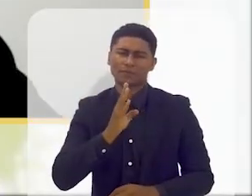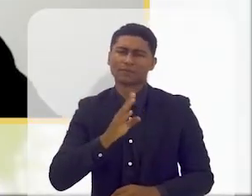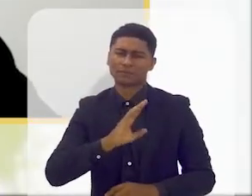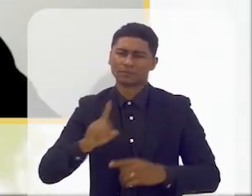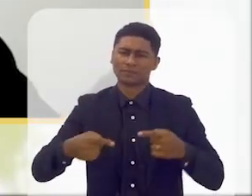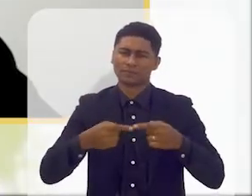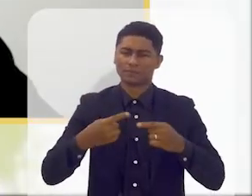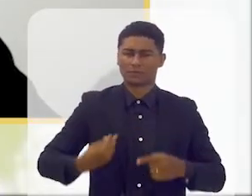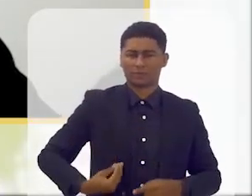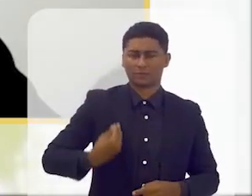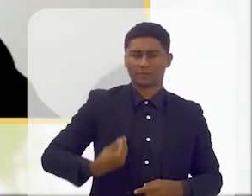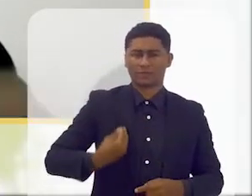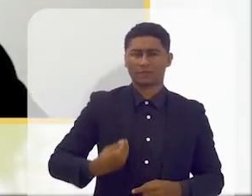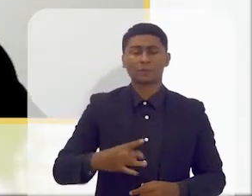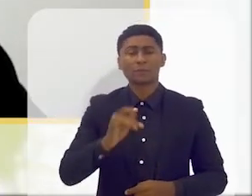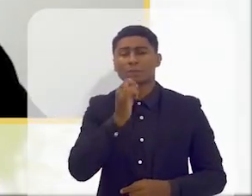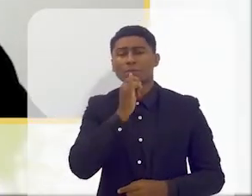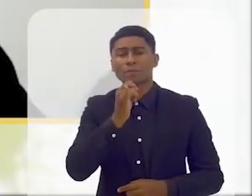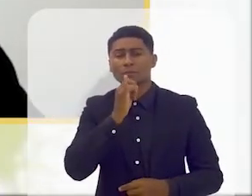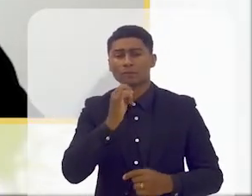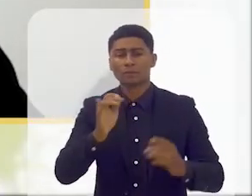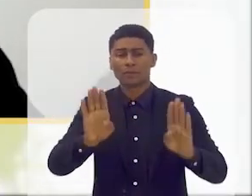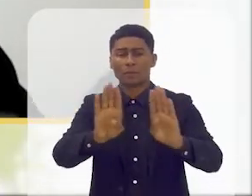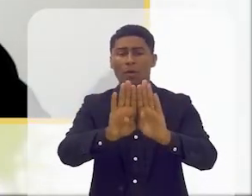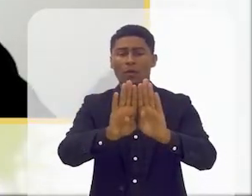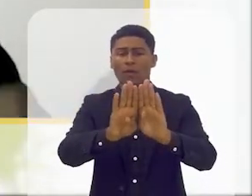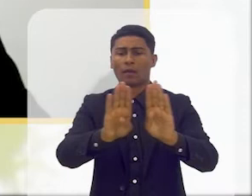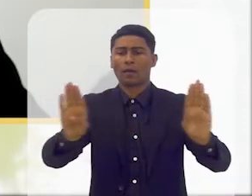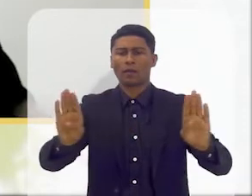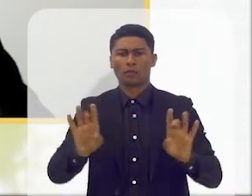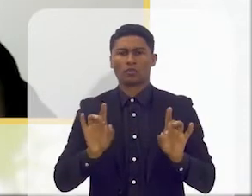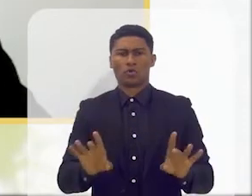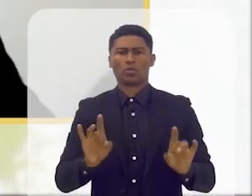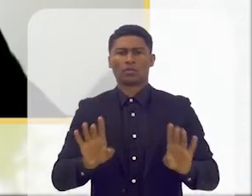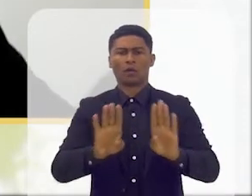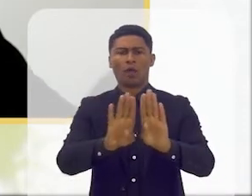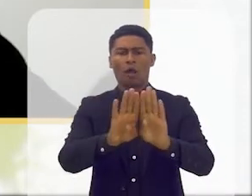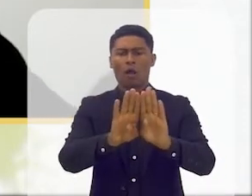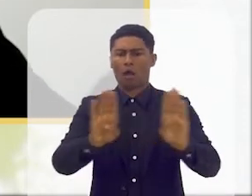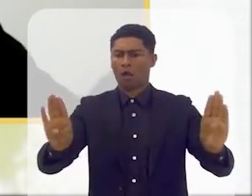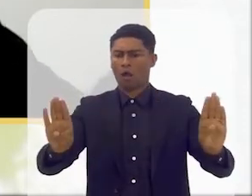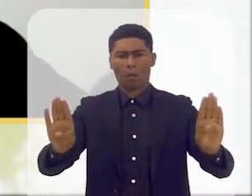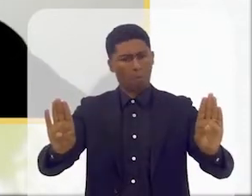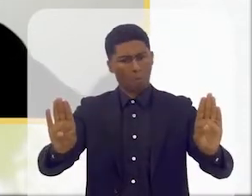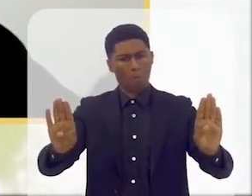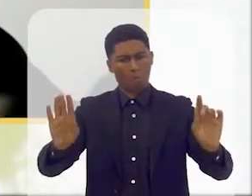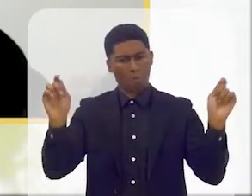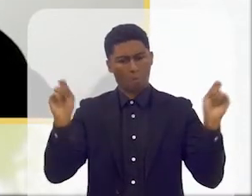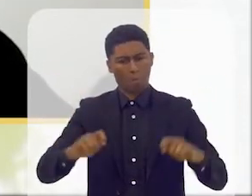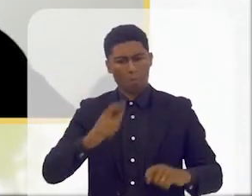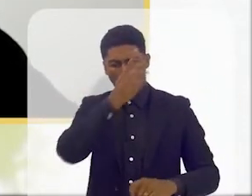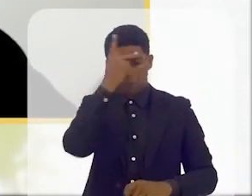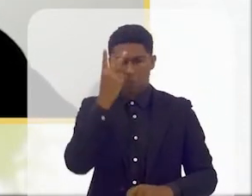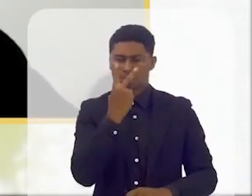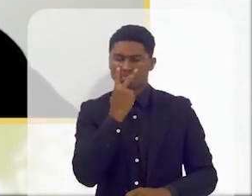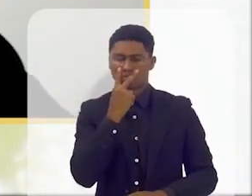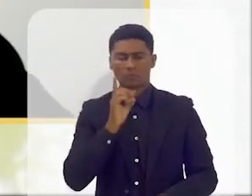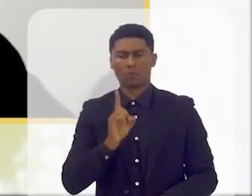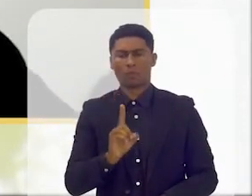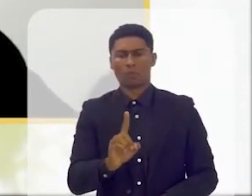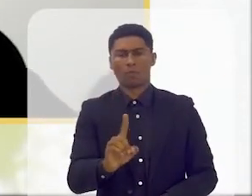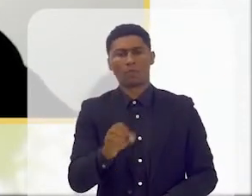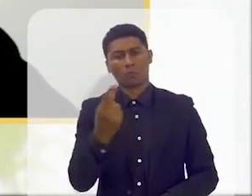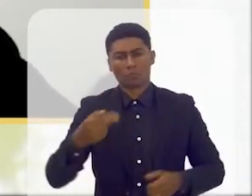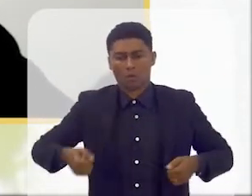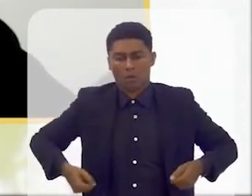quando nos aproximamos de uma porta que abre automaticamente, ela é uma porta verdadeiramente acessível, porque permite que passe um cego, uma pessoa de